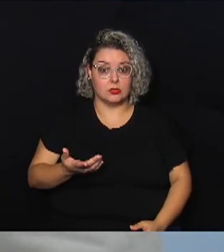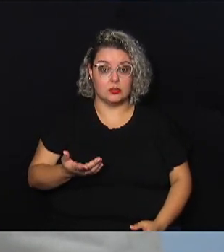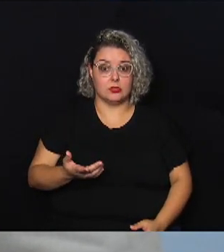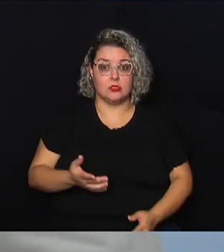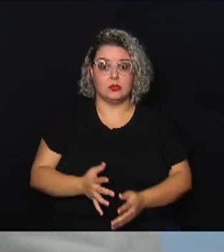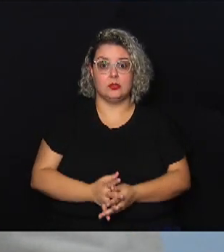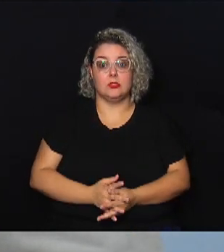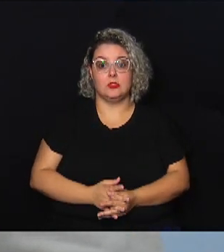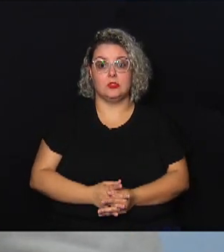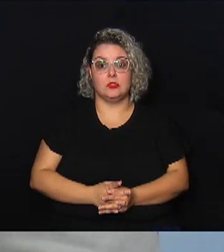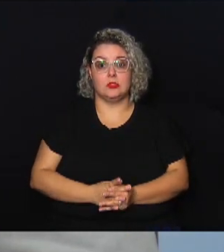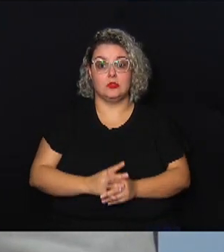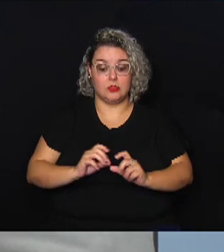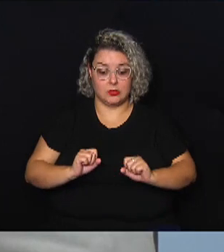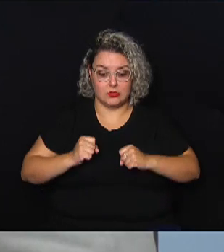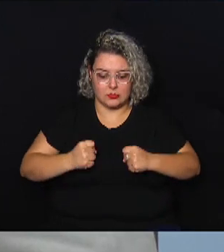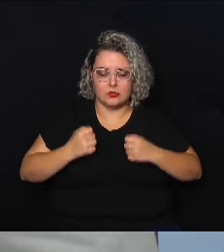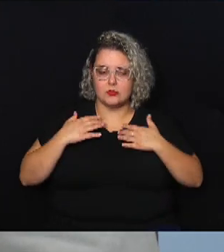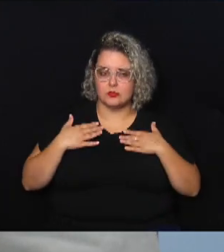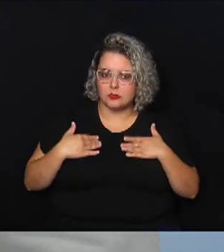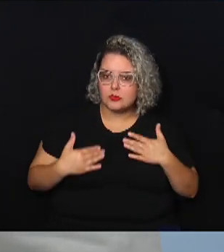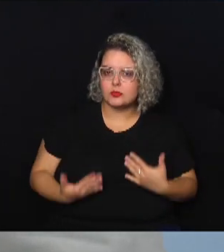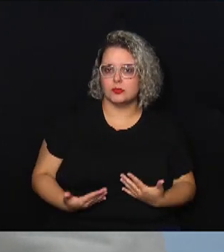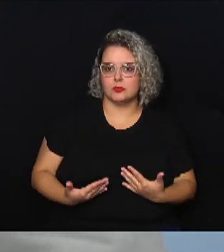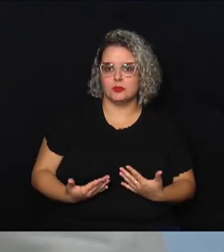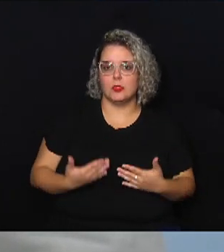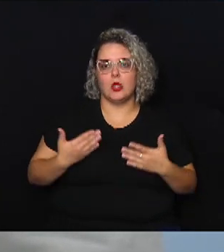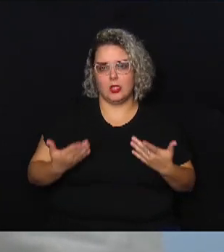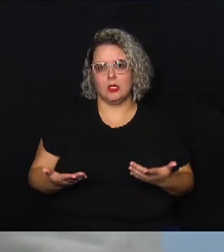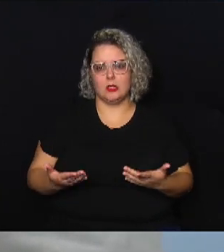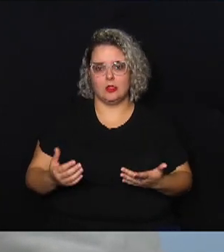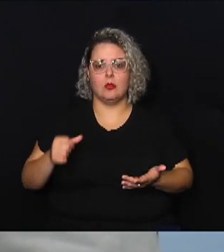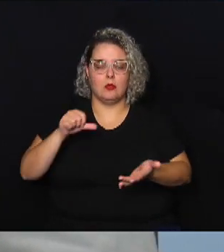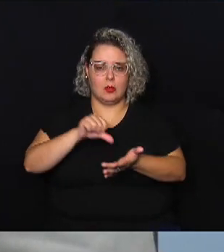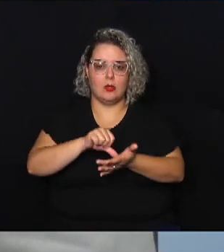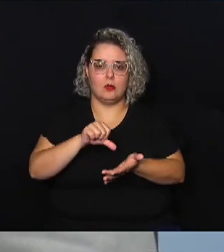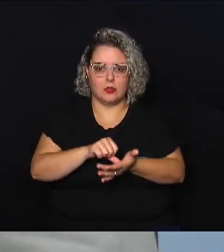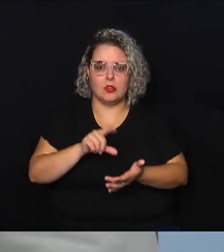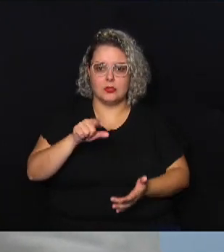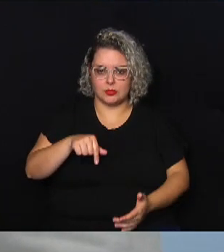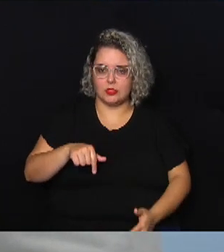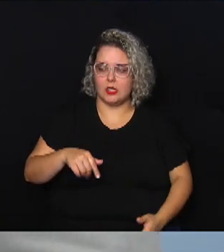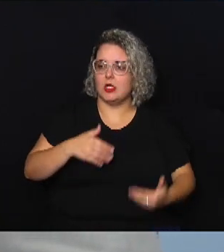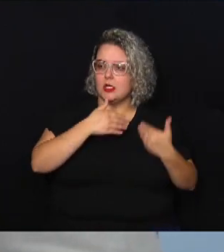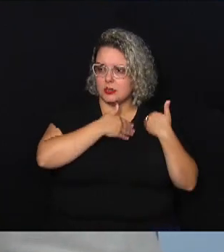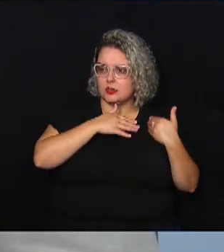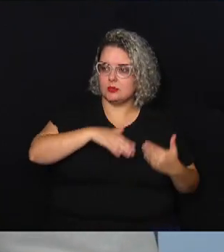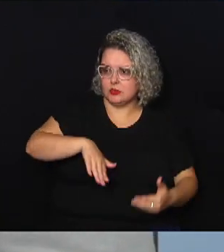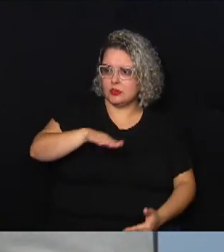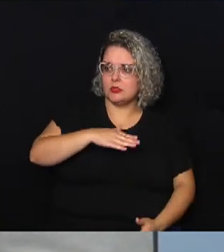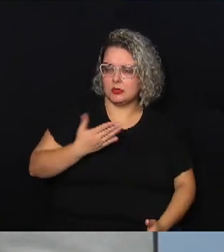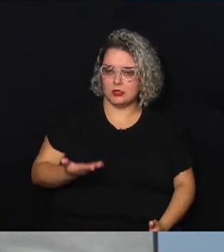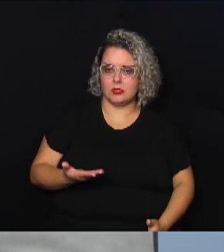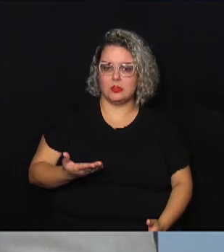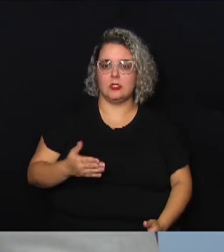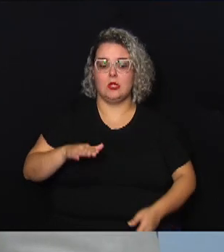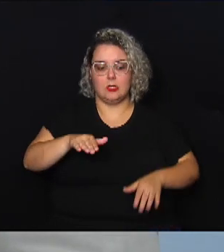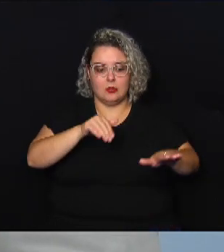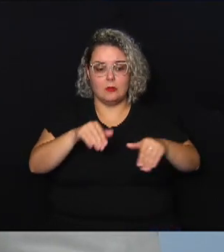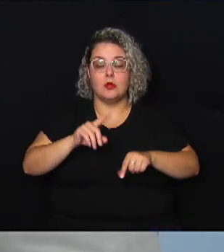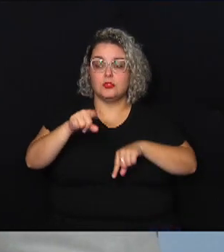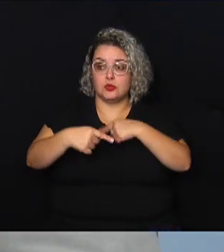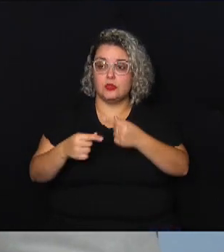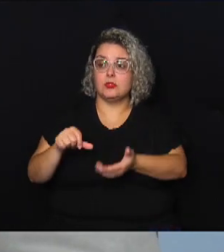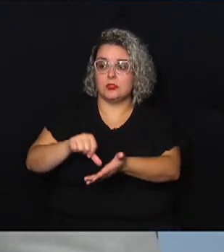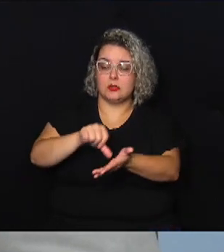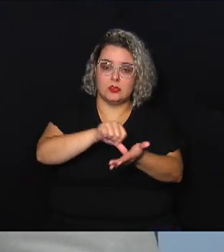esforço físico então a unidade lá que é responsável pela área é a Suíça que tem o apoio das demais unidades então